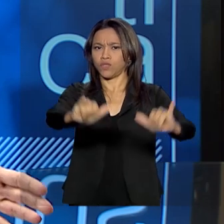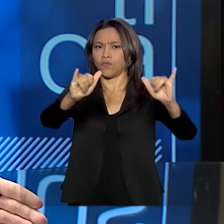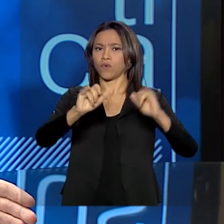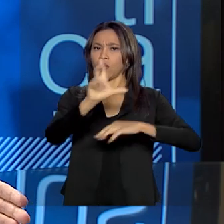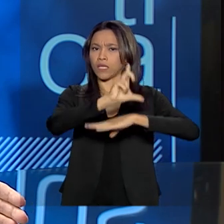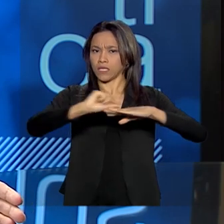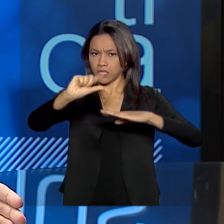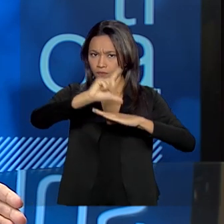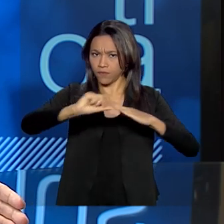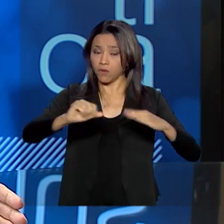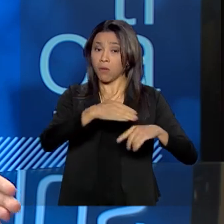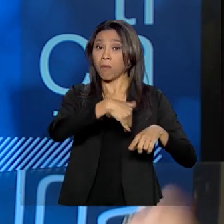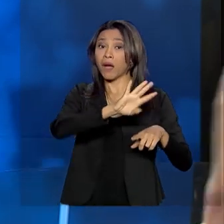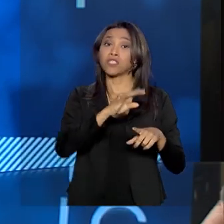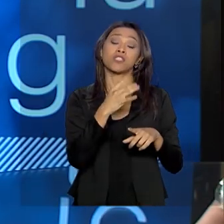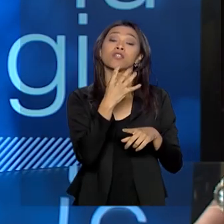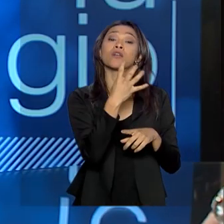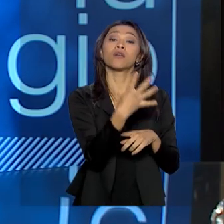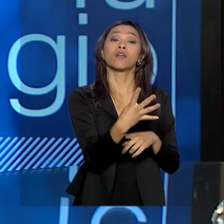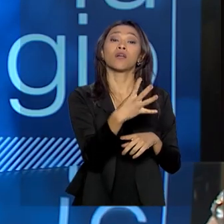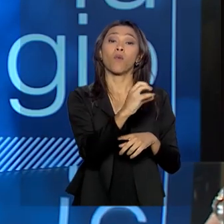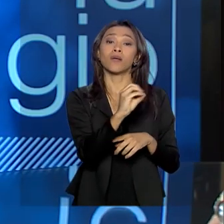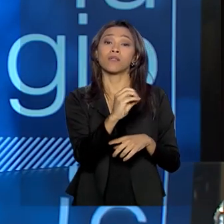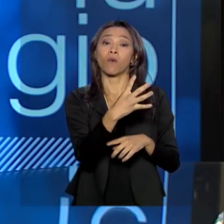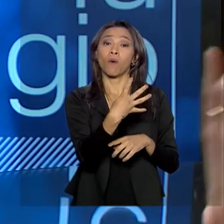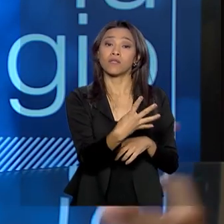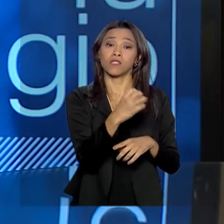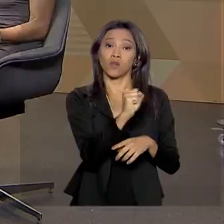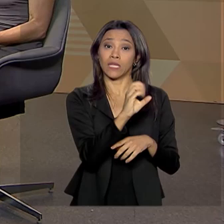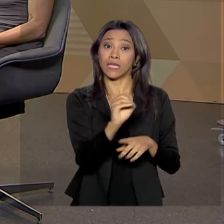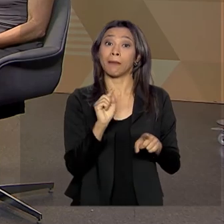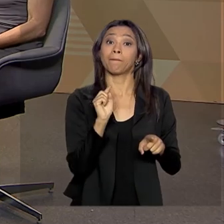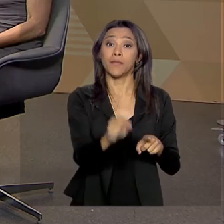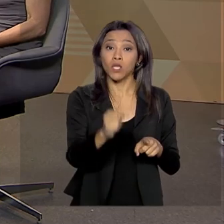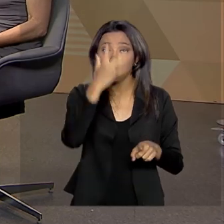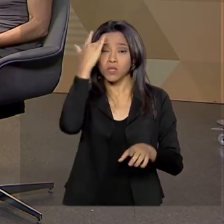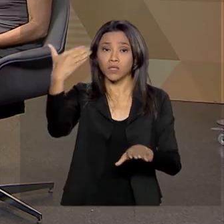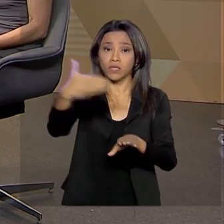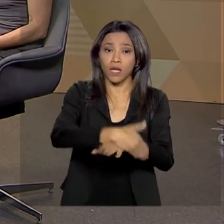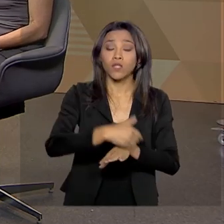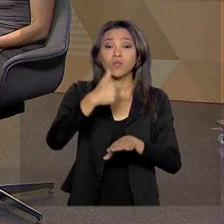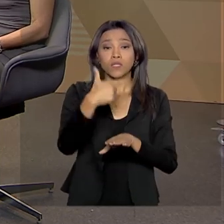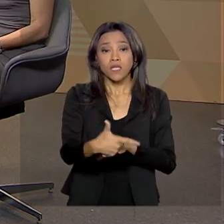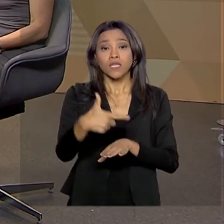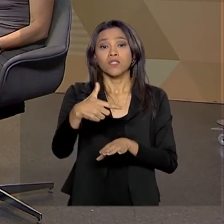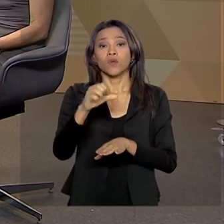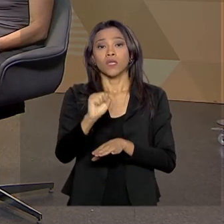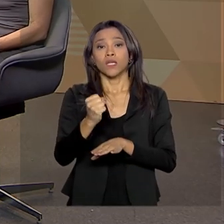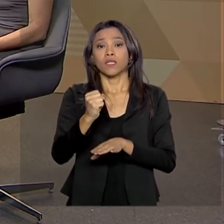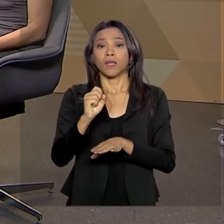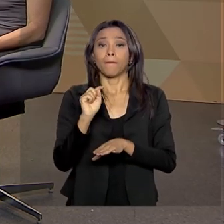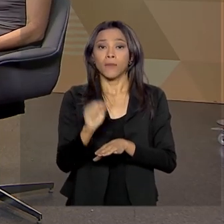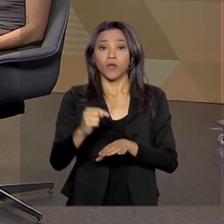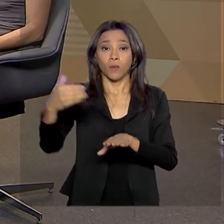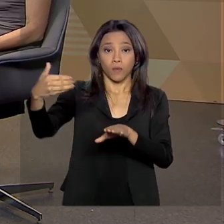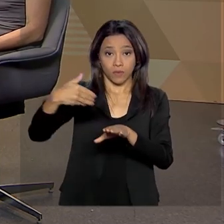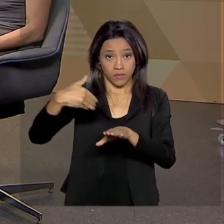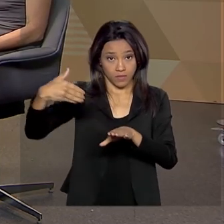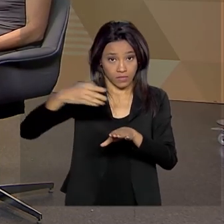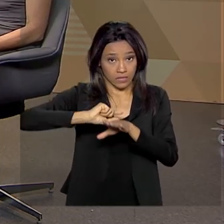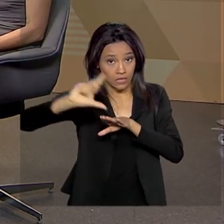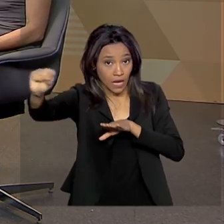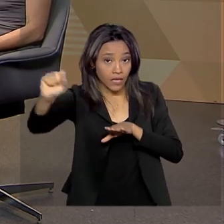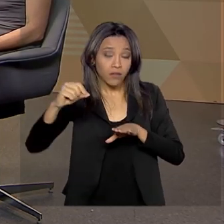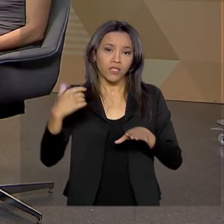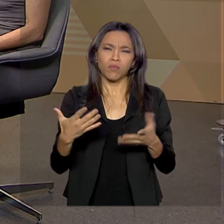mais de 480 mil venezuelanos entraram no Brasil, 280 mil saíram e nós temos hoje 200 mil venezuelanos